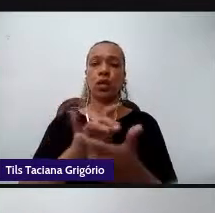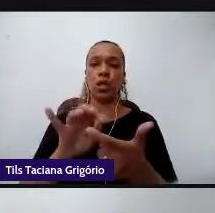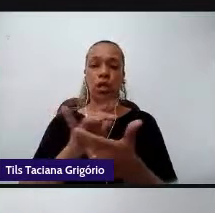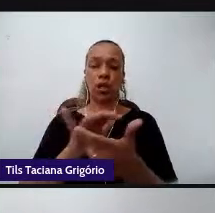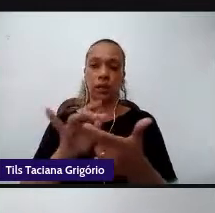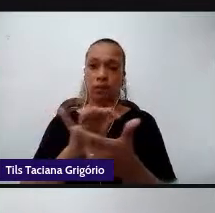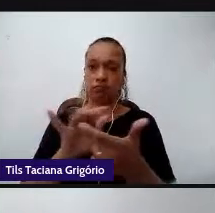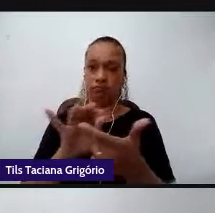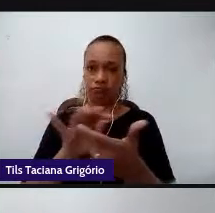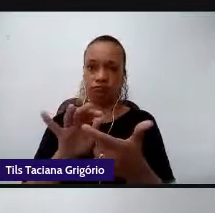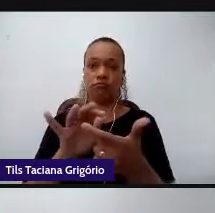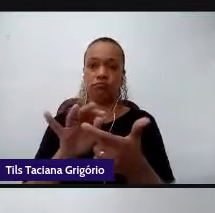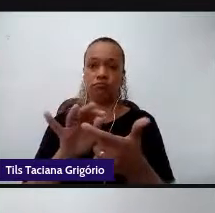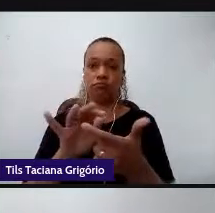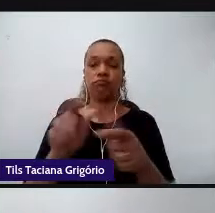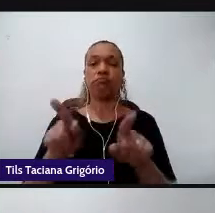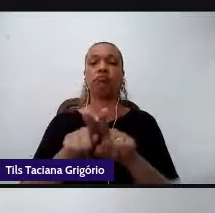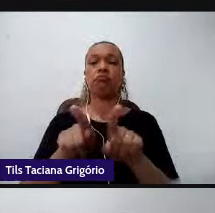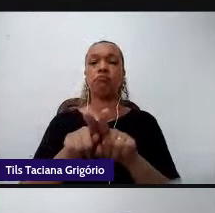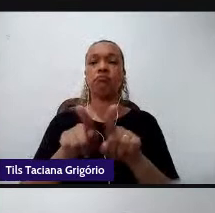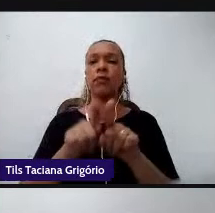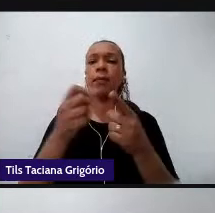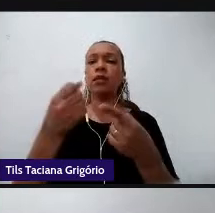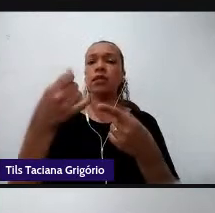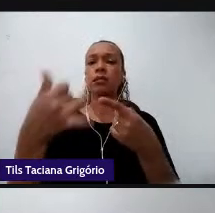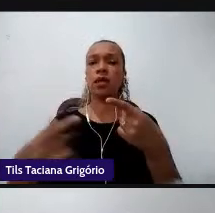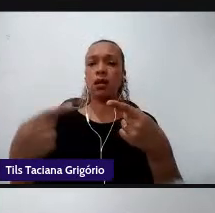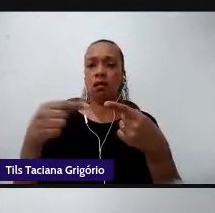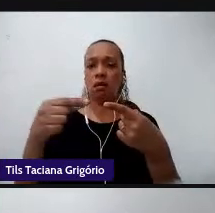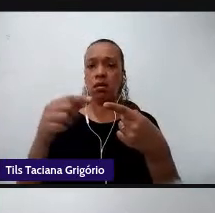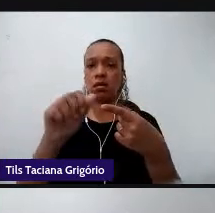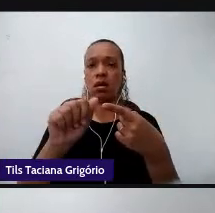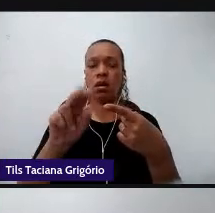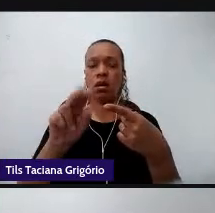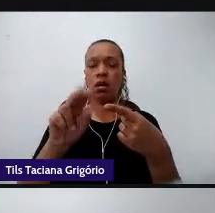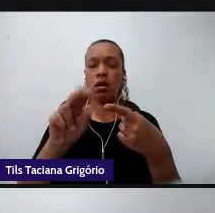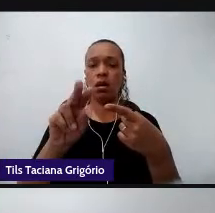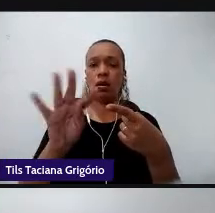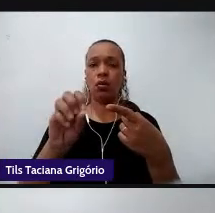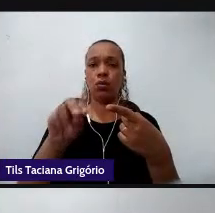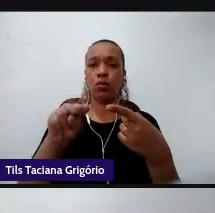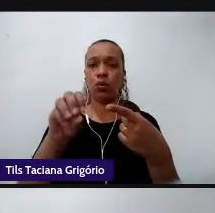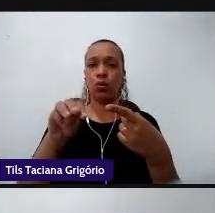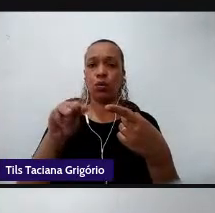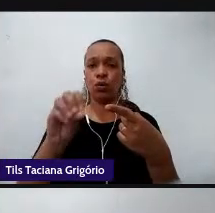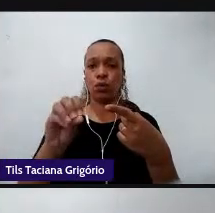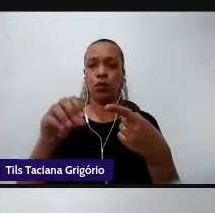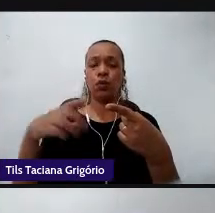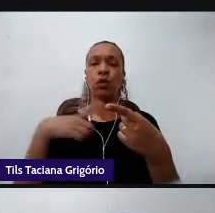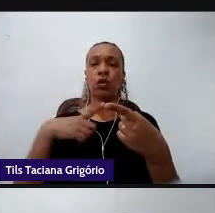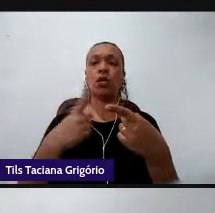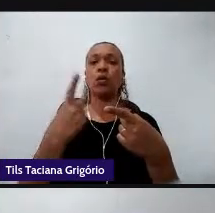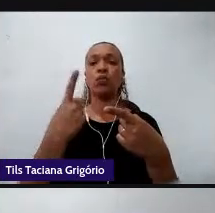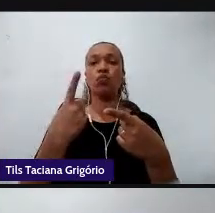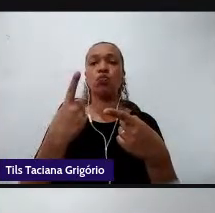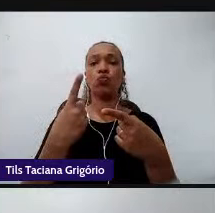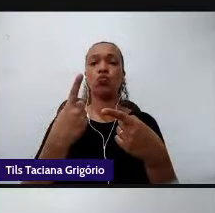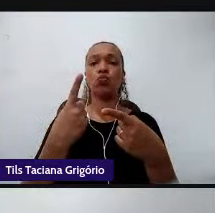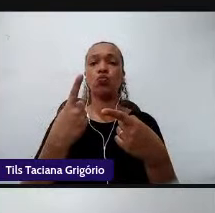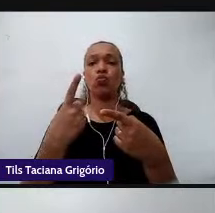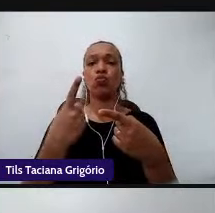e vem dizendo que nesse modelo autônomo há apenas uma maneira de letramento ser desenvolvido. Sempre